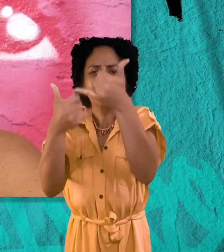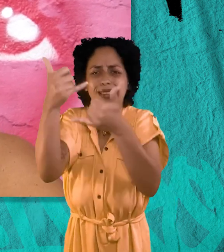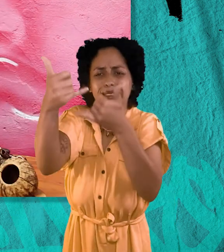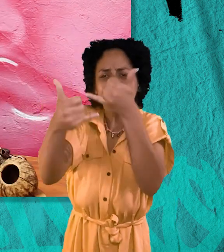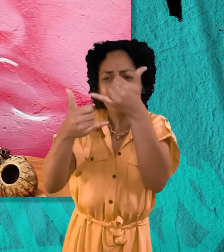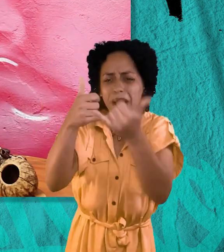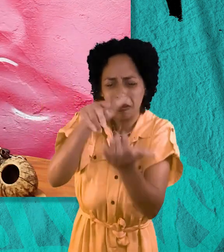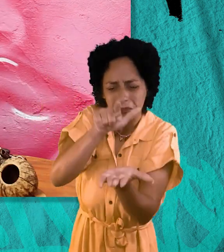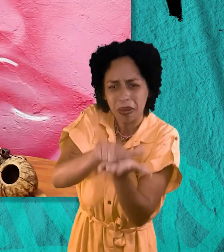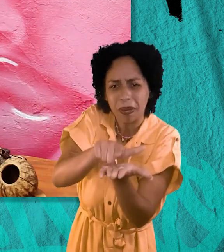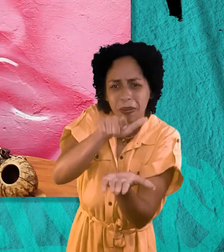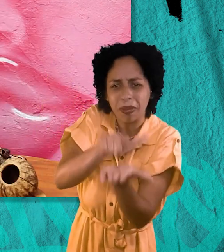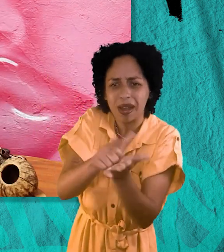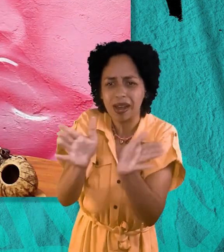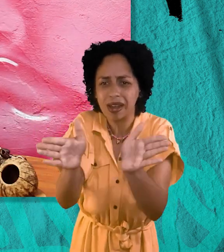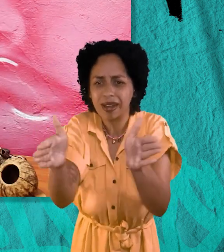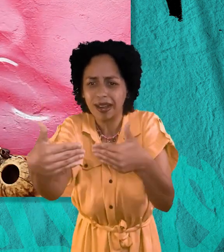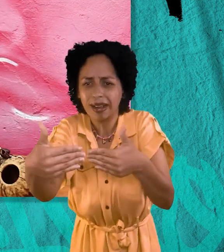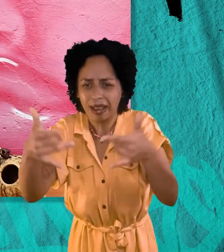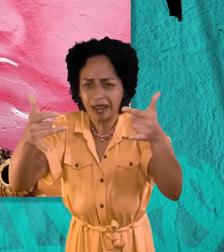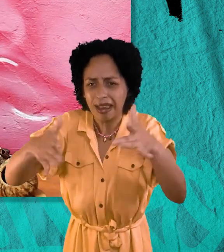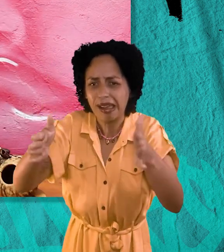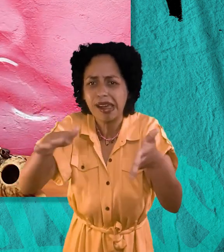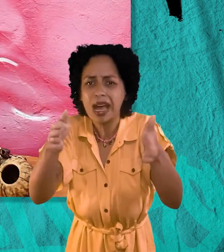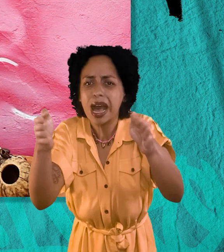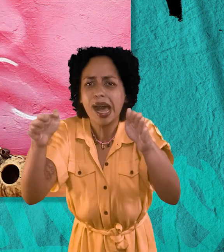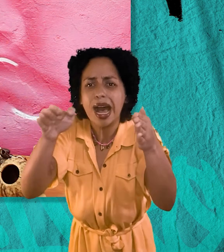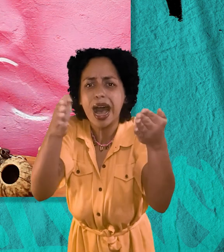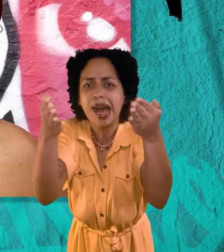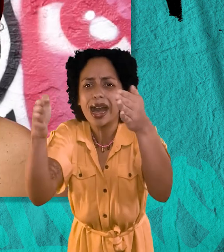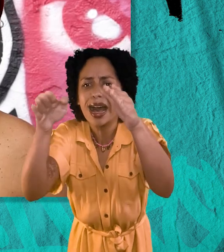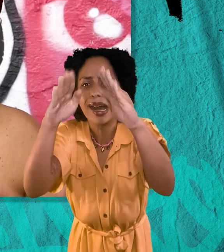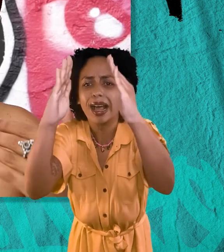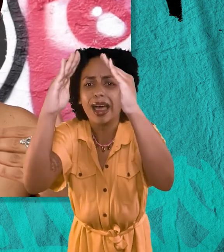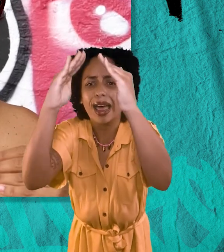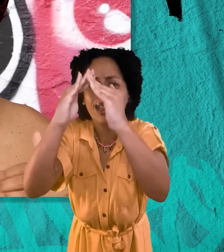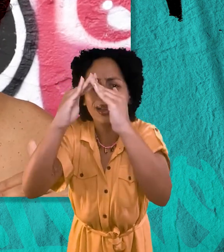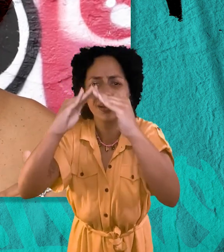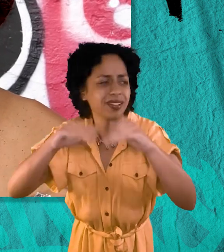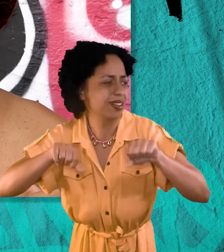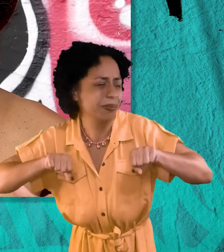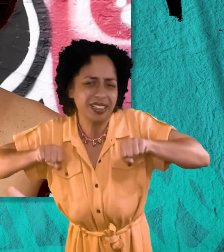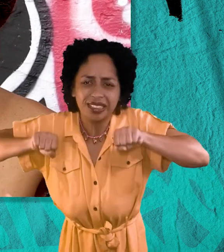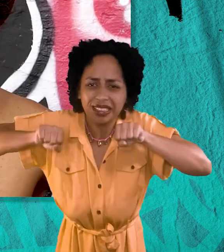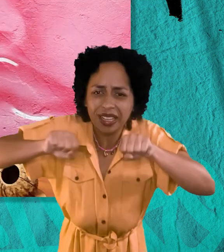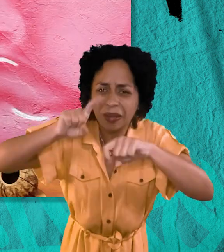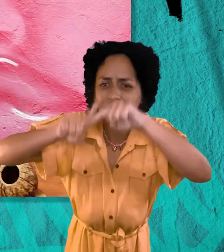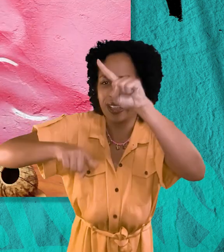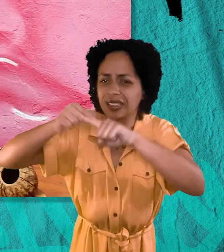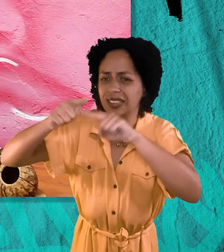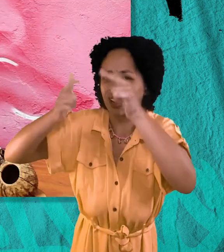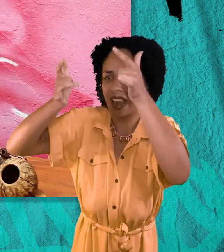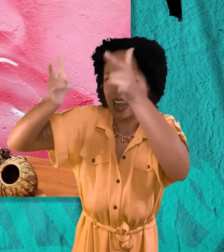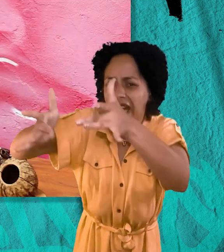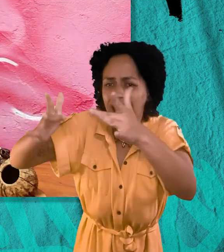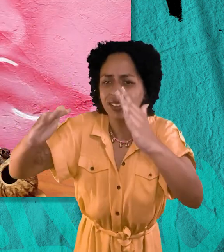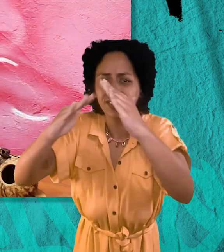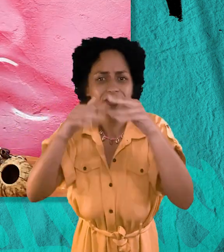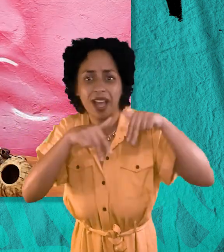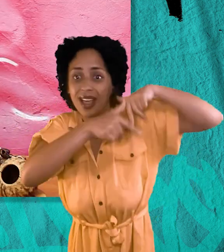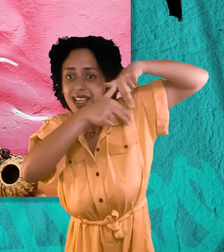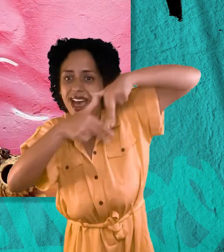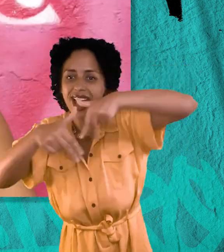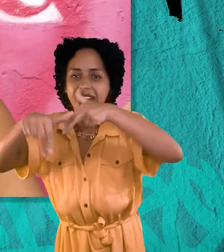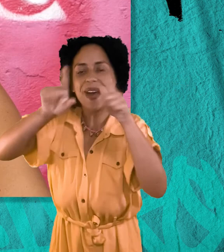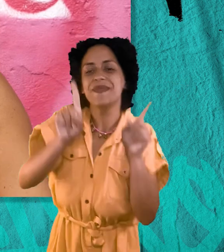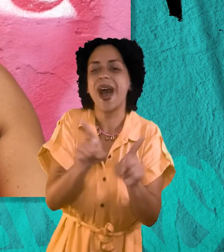Feito de restos de papelão e materiais recicláveis. Fomos descendo e logo ao som da música brotou